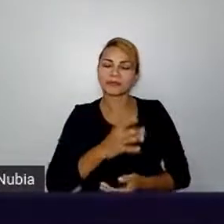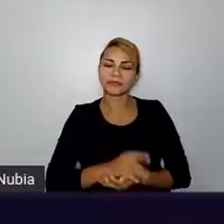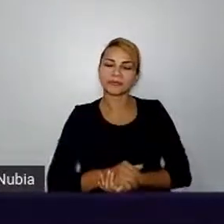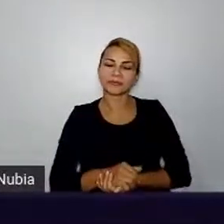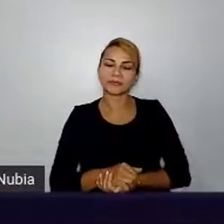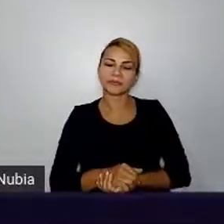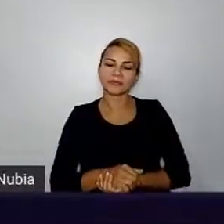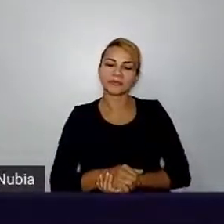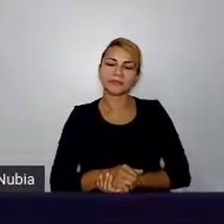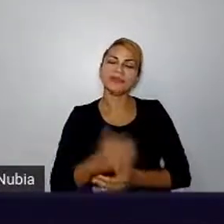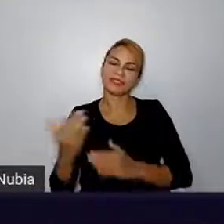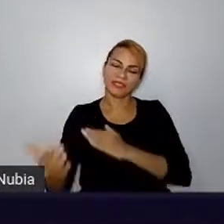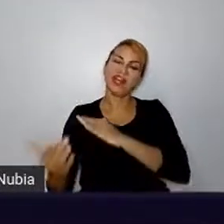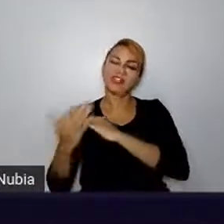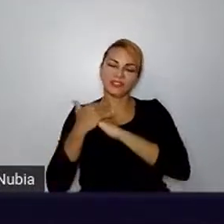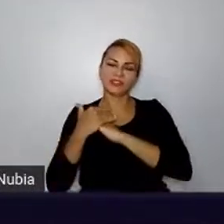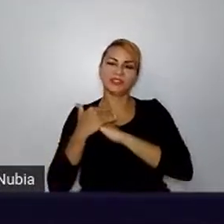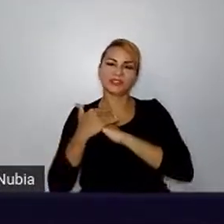ajuda a gente a, tipo,